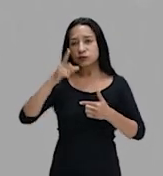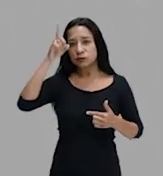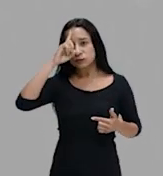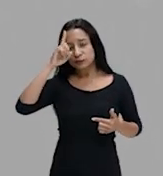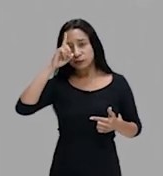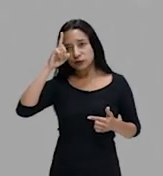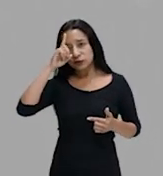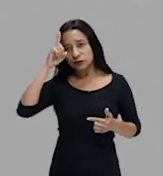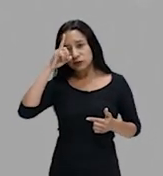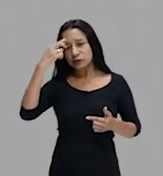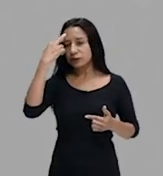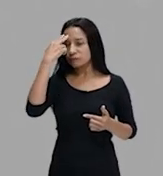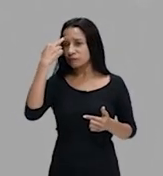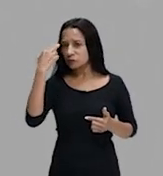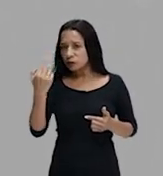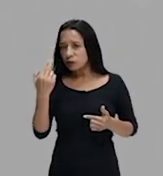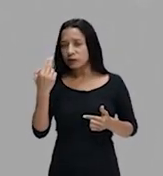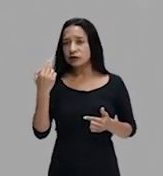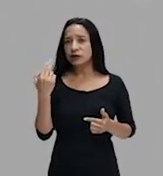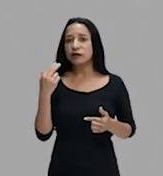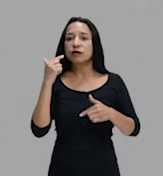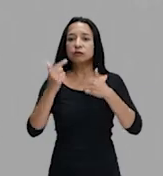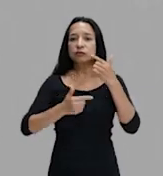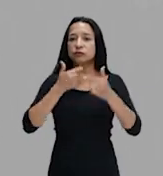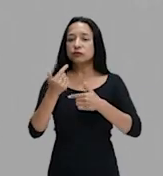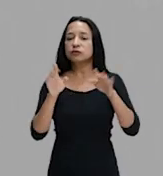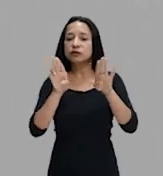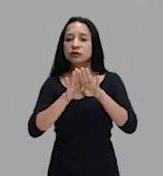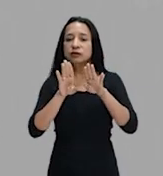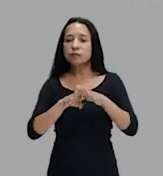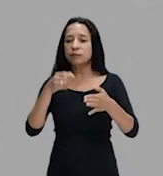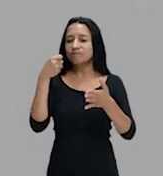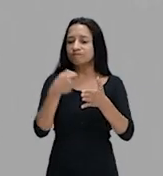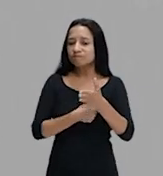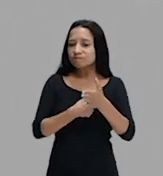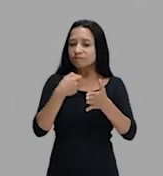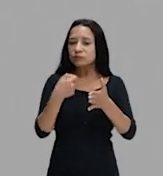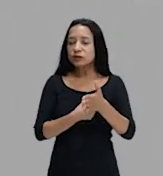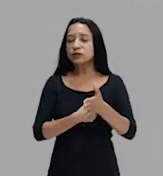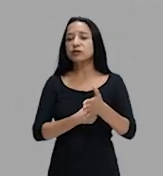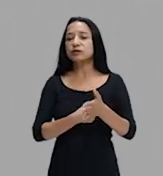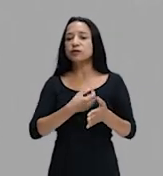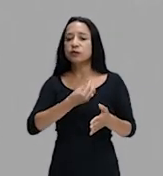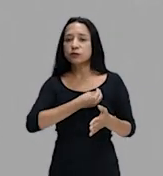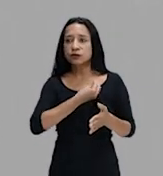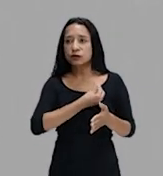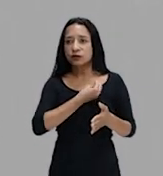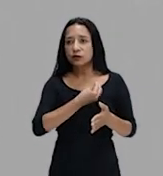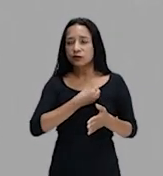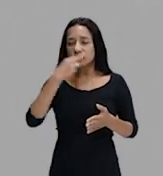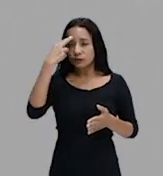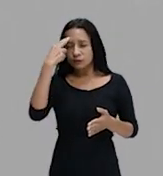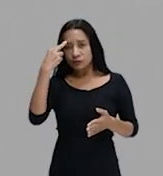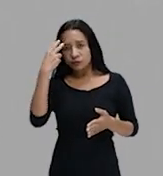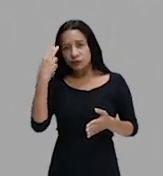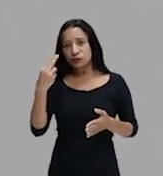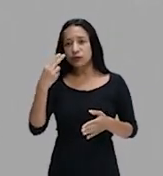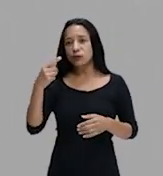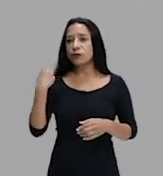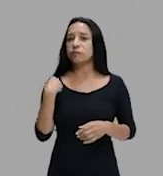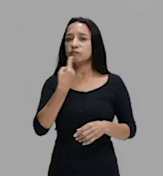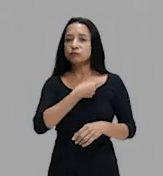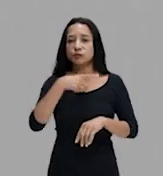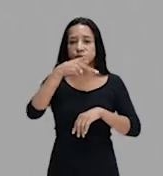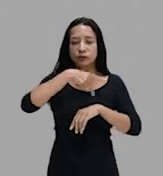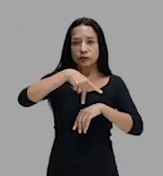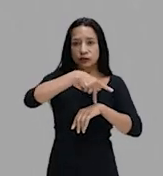é uma luta histórica, é uma luta, é uma resistência que está presente na história do nosso país.